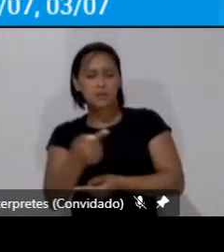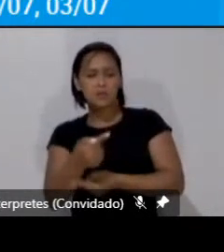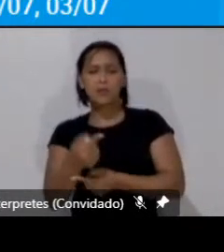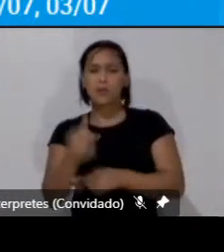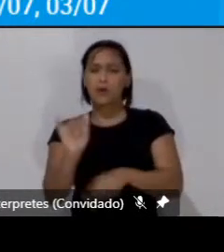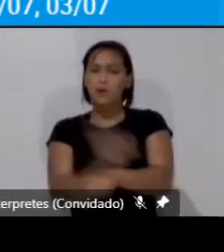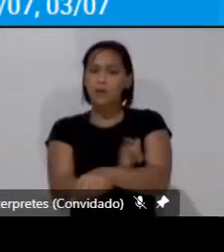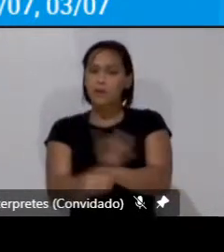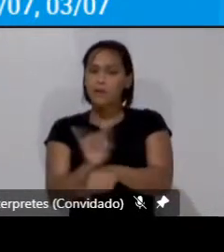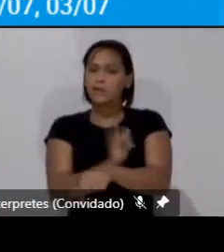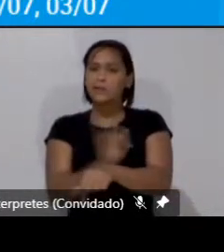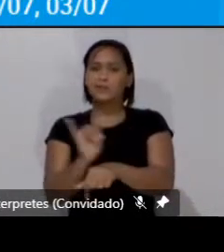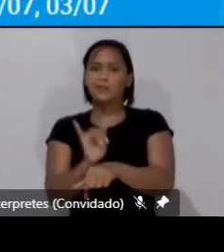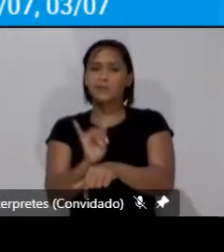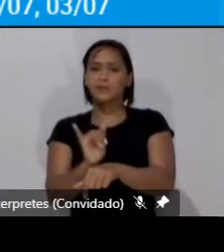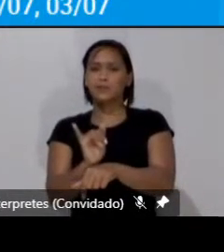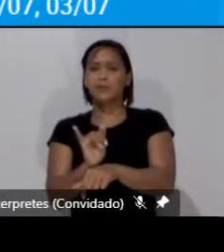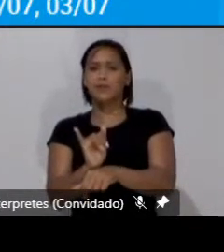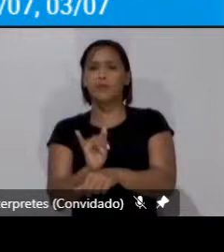lógica